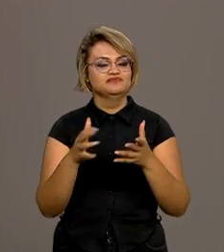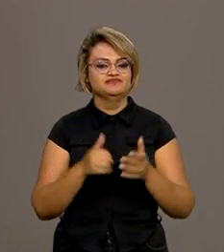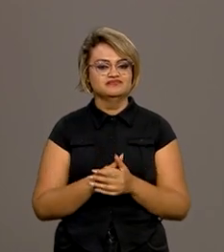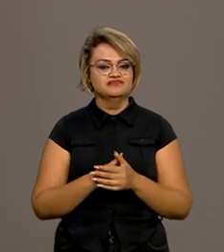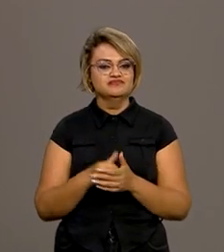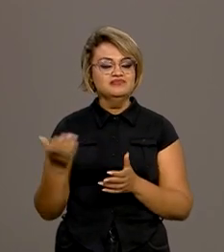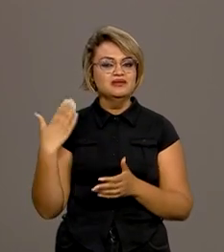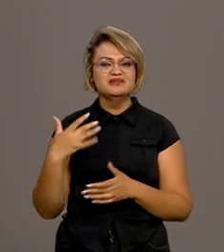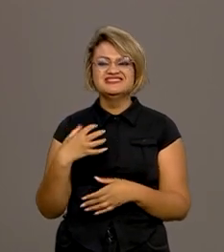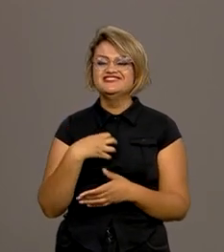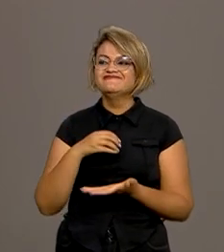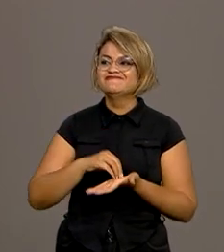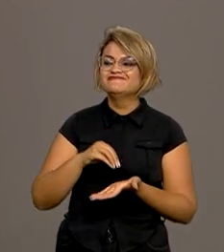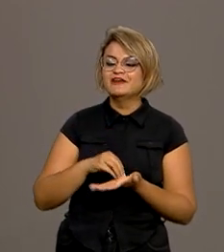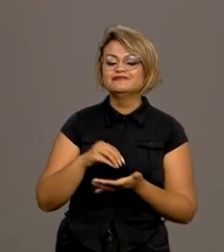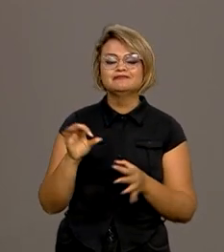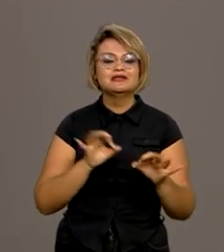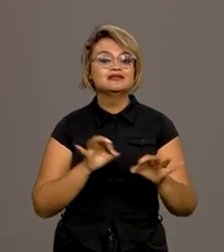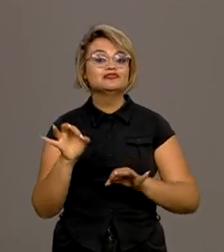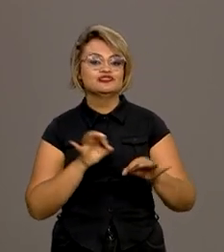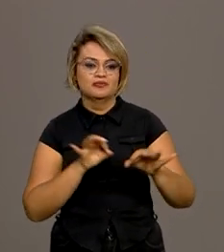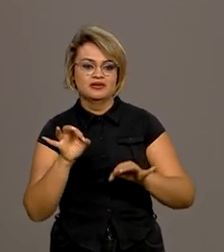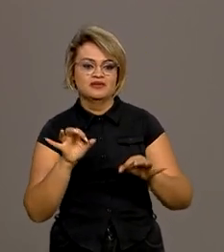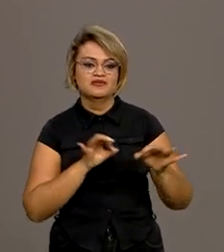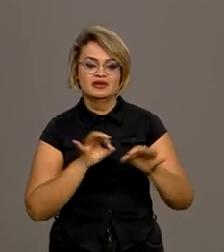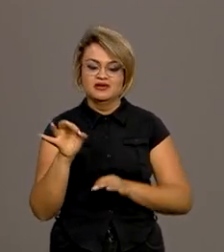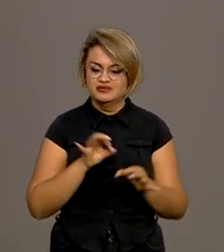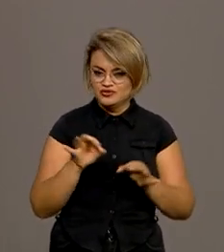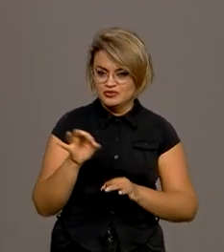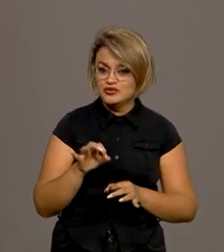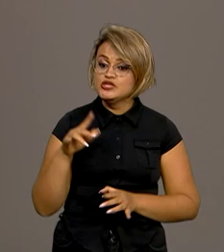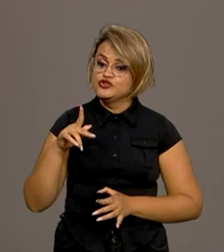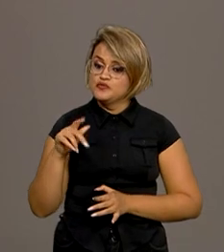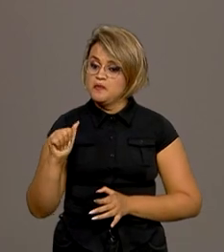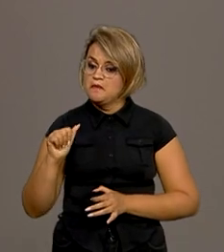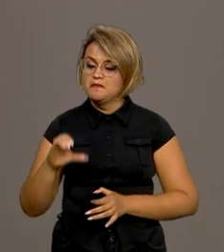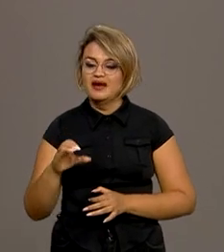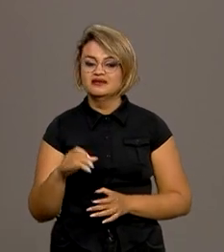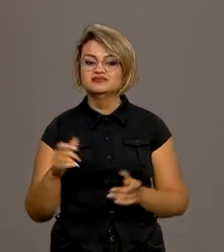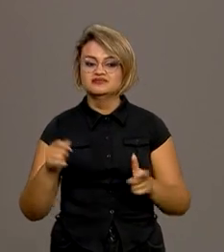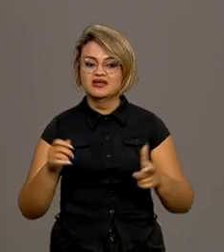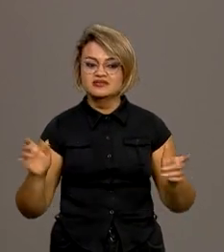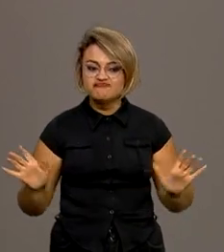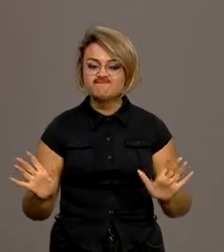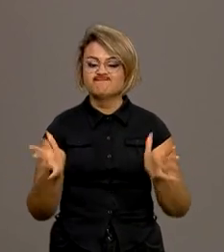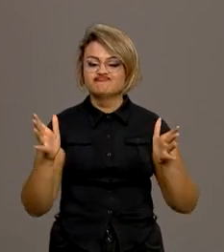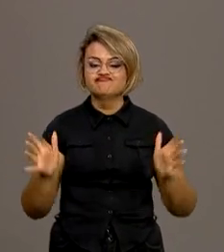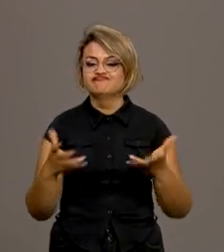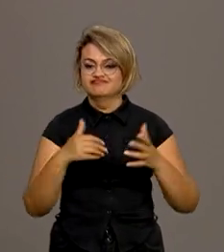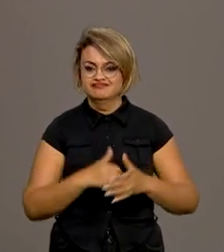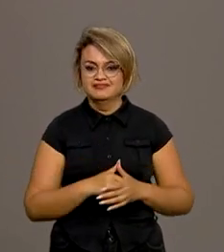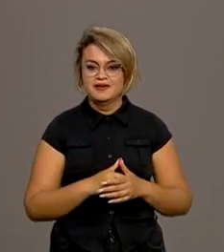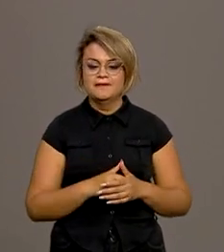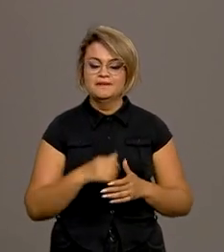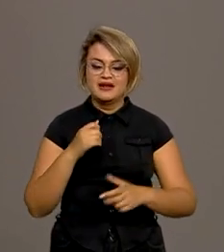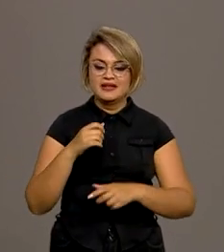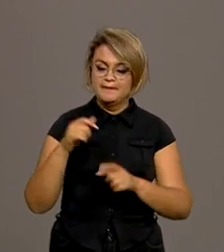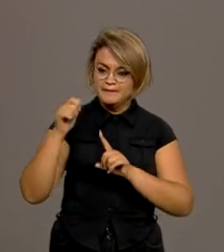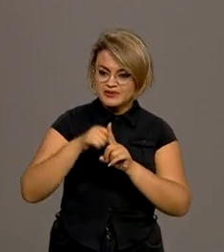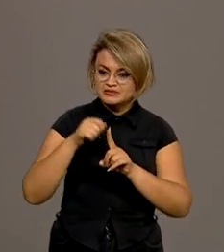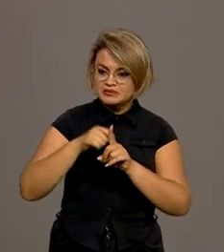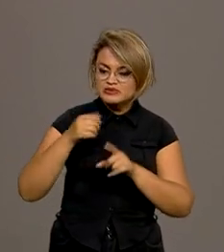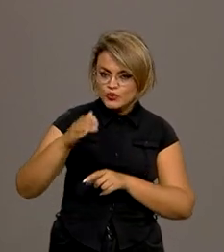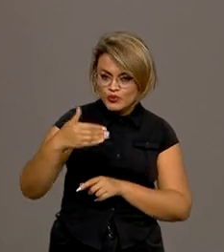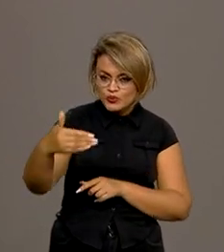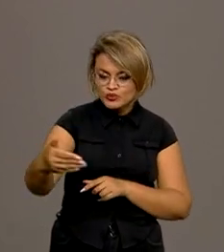sentia falta realmente nesse país de planejamento. Então, o PAC, ele dá esse sustento para que nos próximos meses,